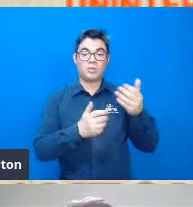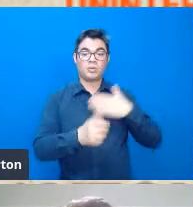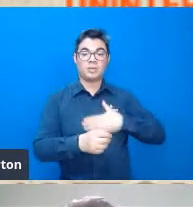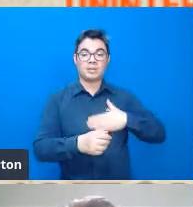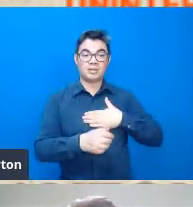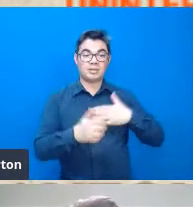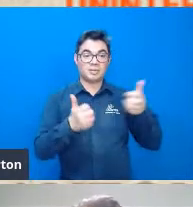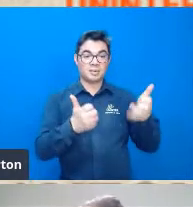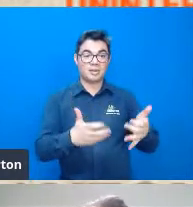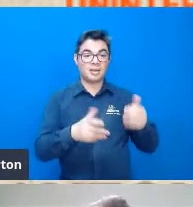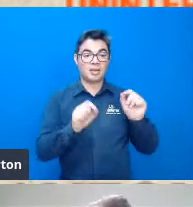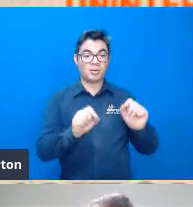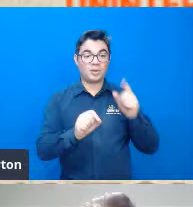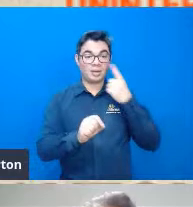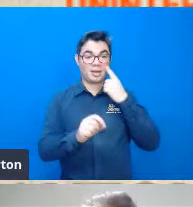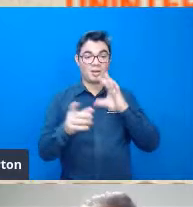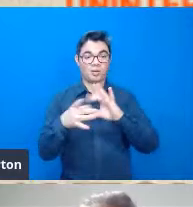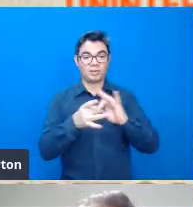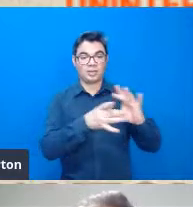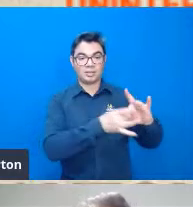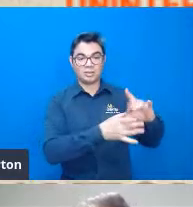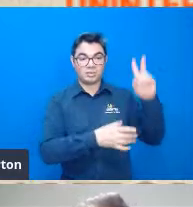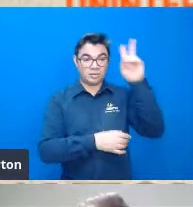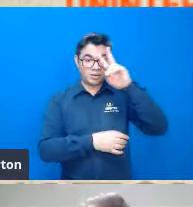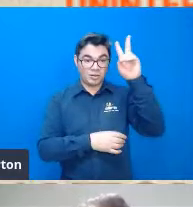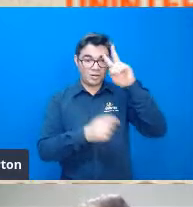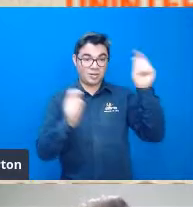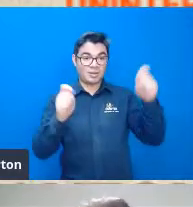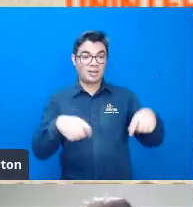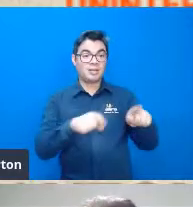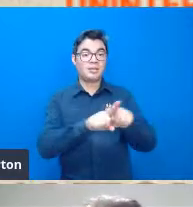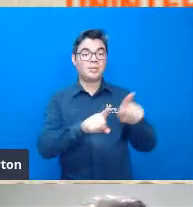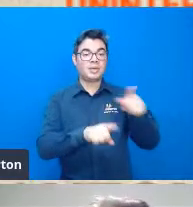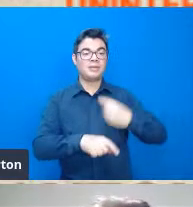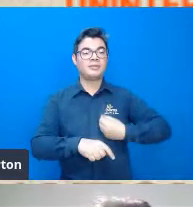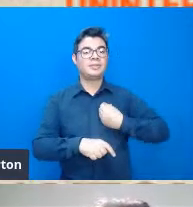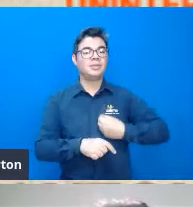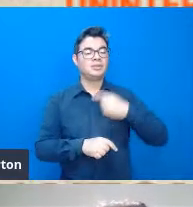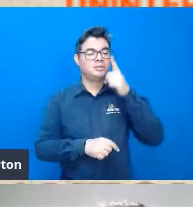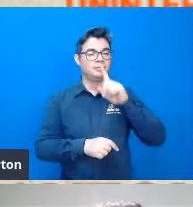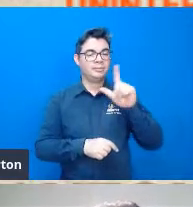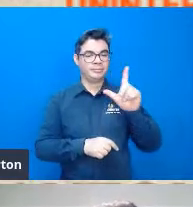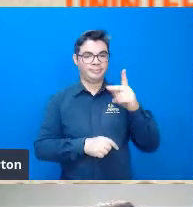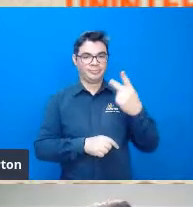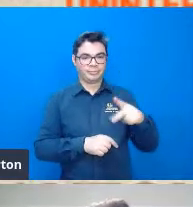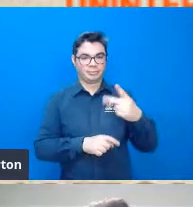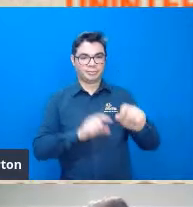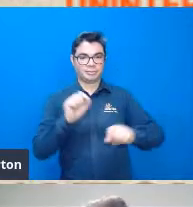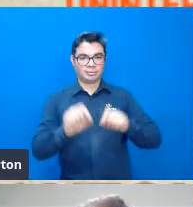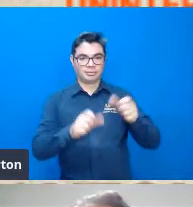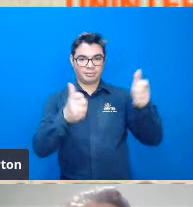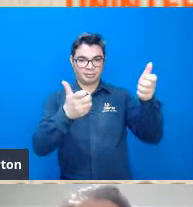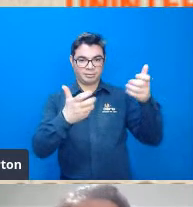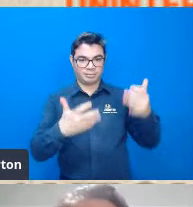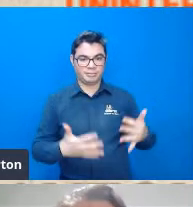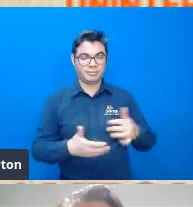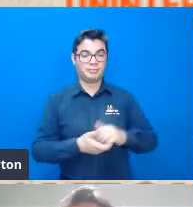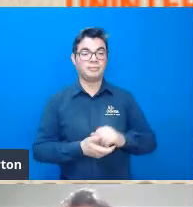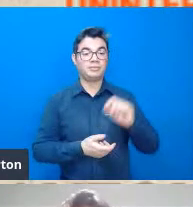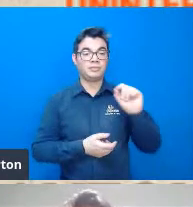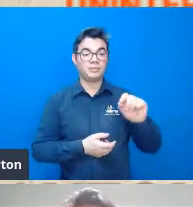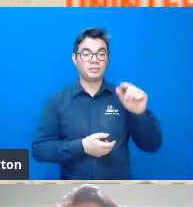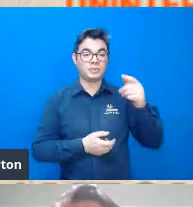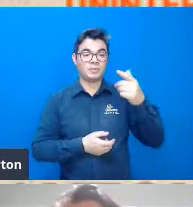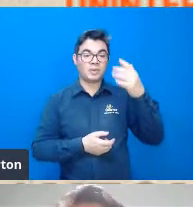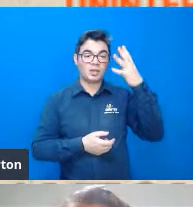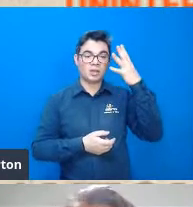pouco desse contexto histórico que ele viveu. se nós pegarmos aí o Rousseau,